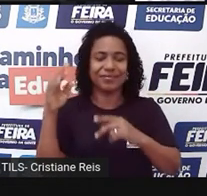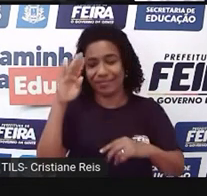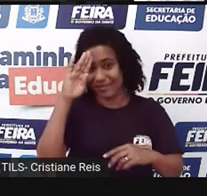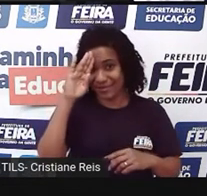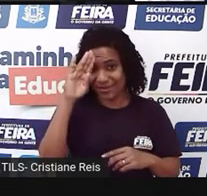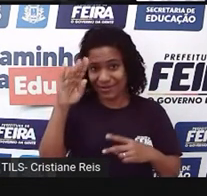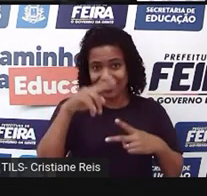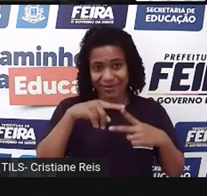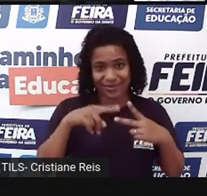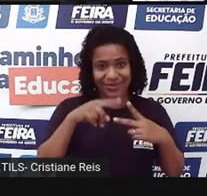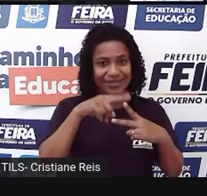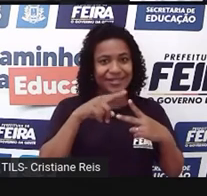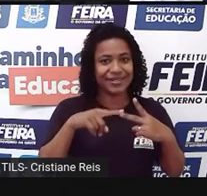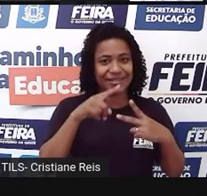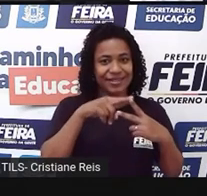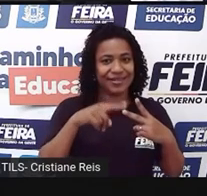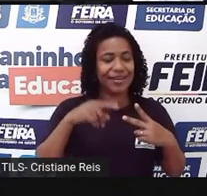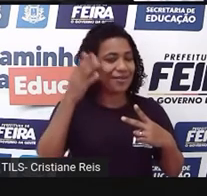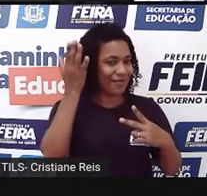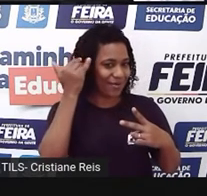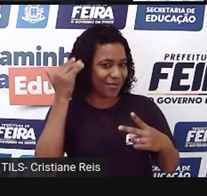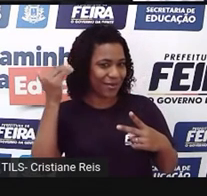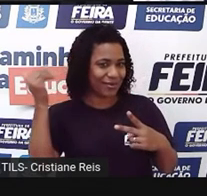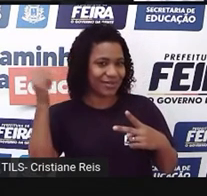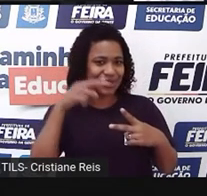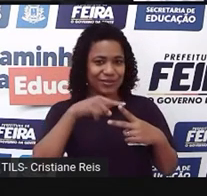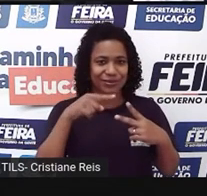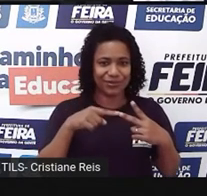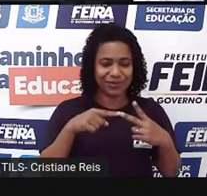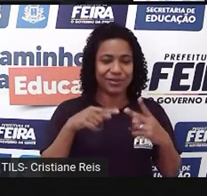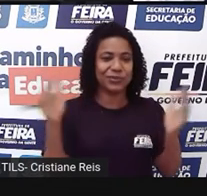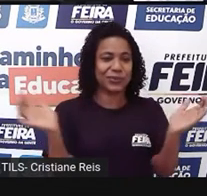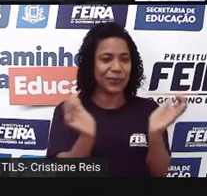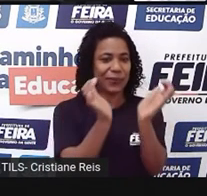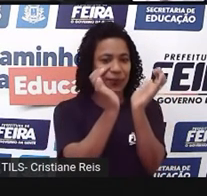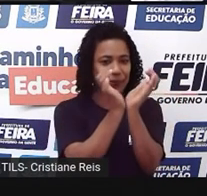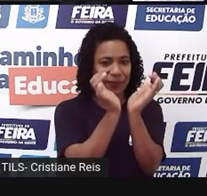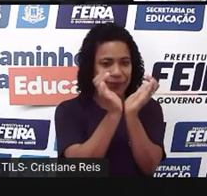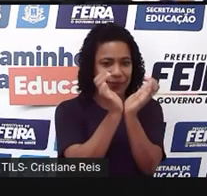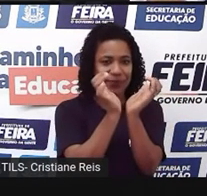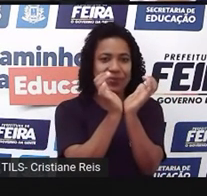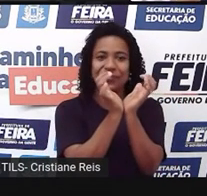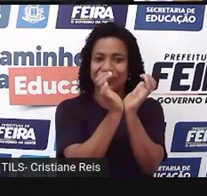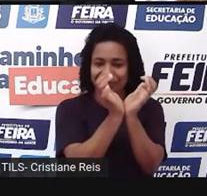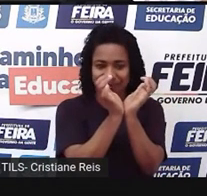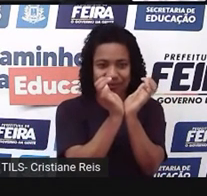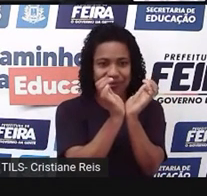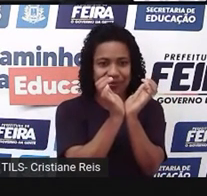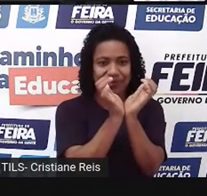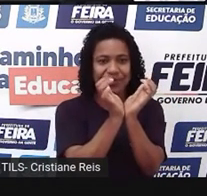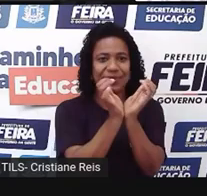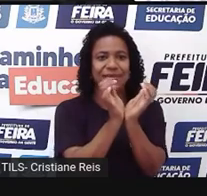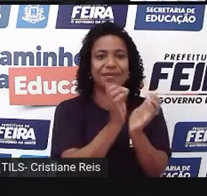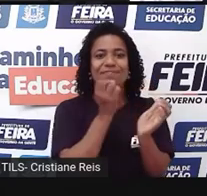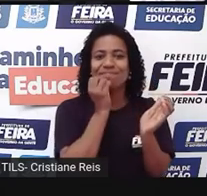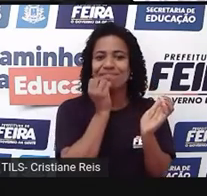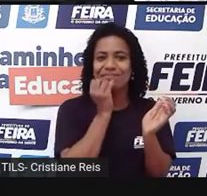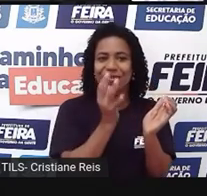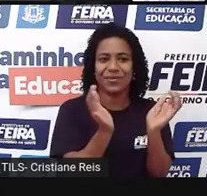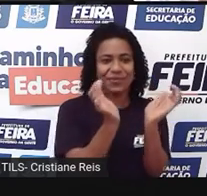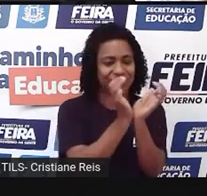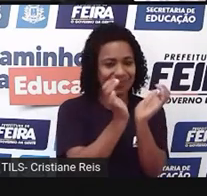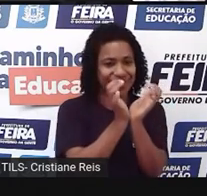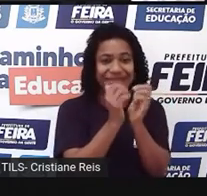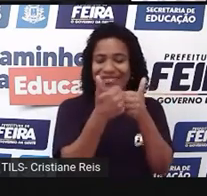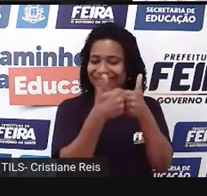essas duas são as famosas feirinhas de bairro, né? O exemplo da Feira do Tomba, que é para o dar, né? Uma atençãozinha especial porque